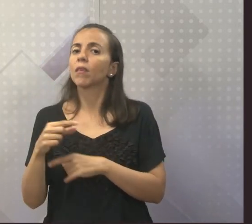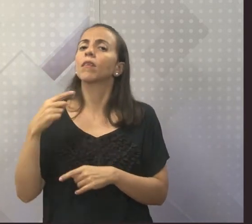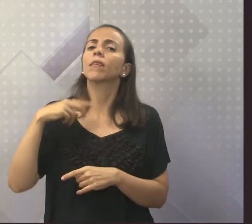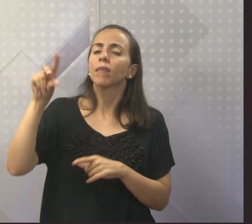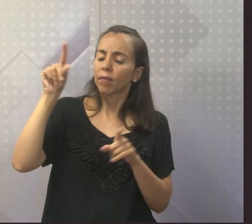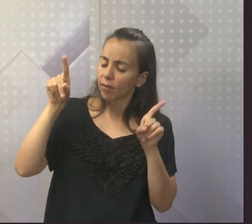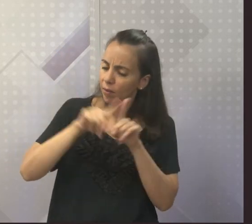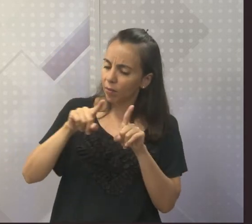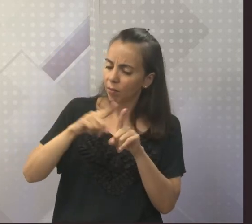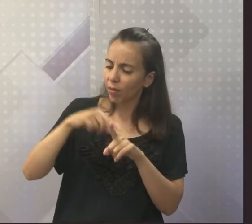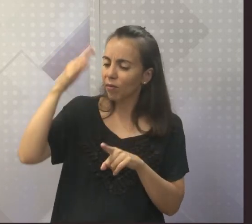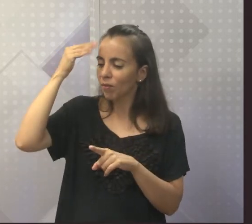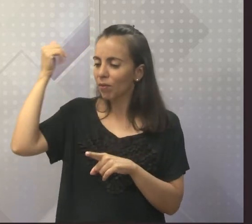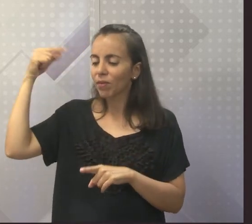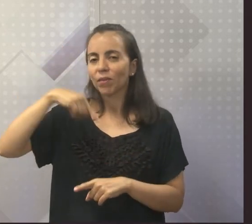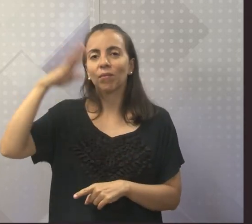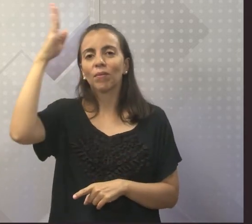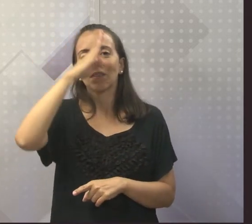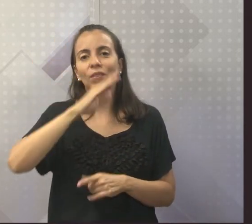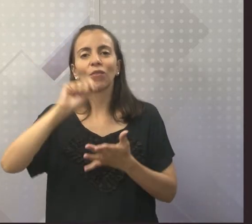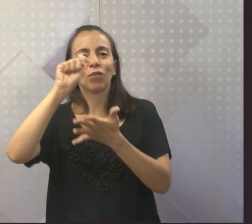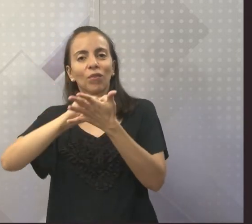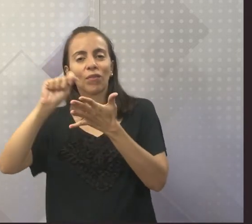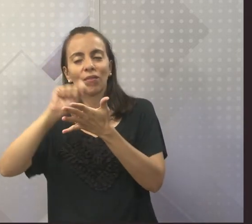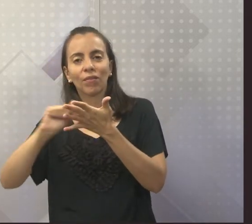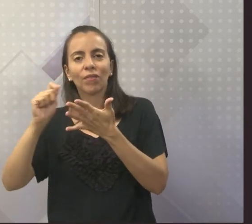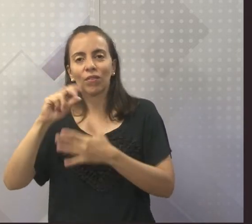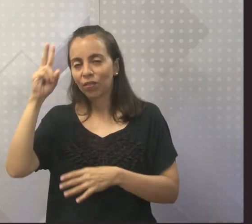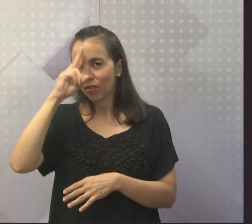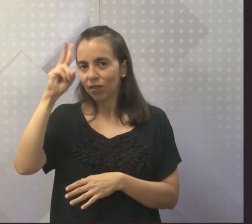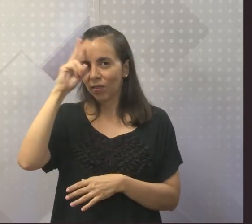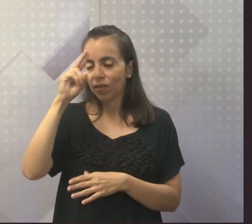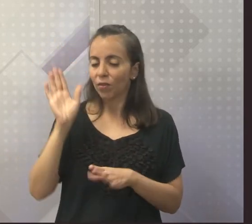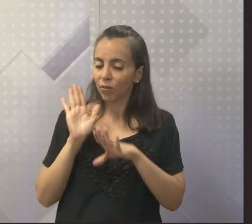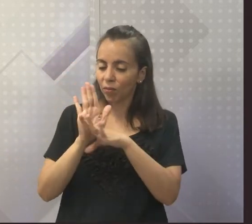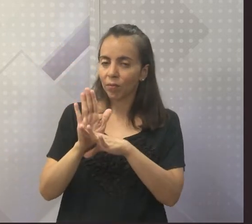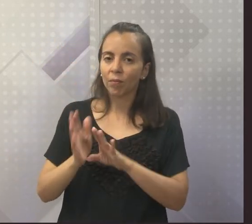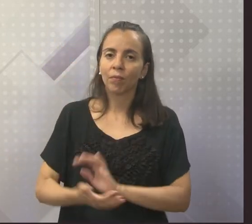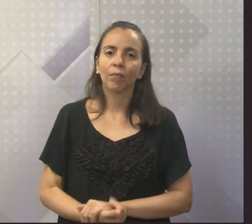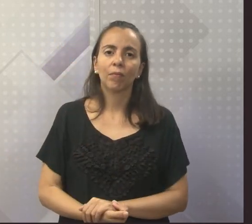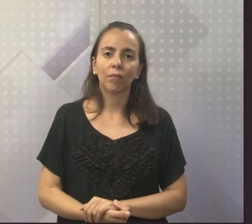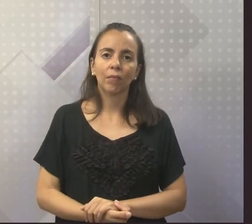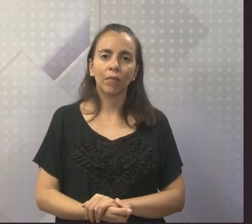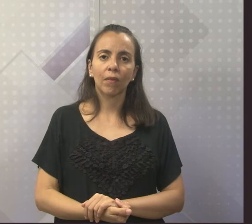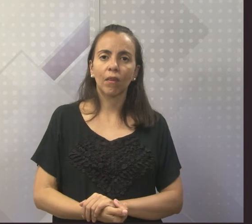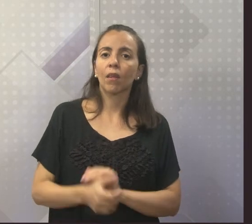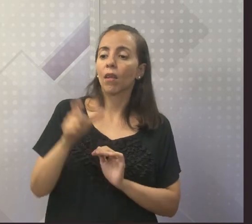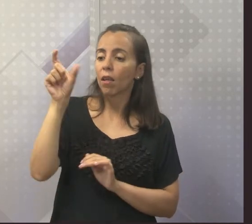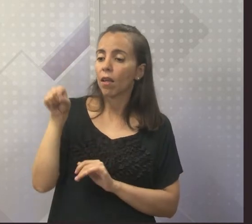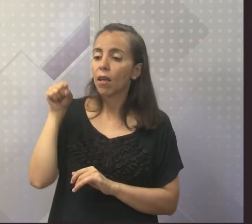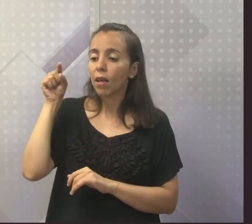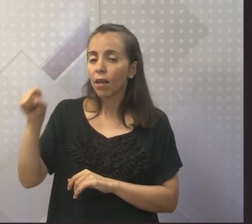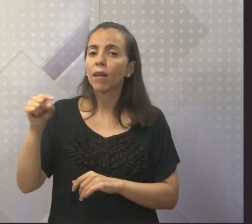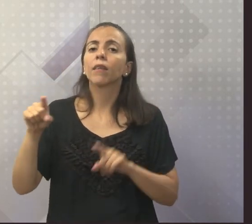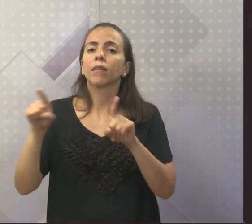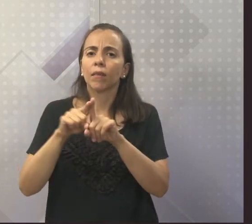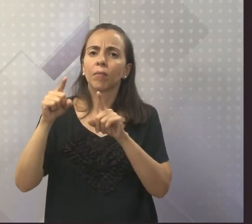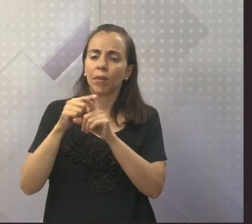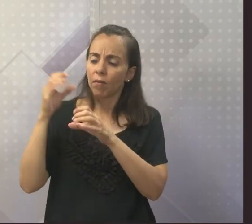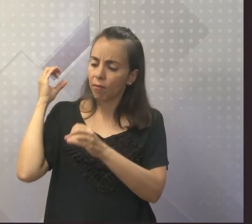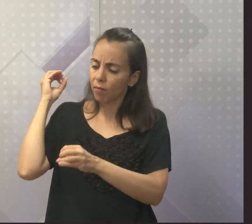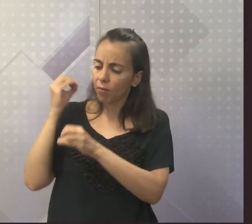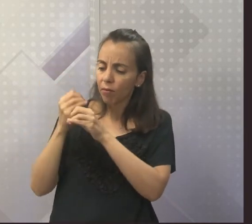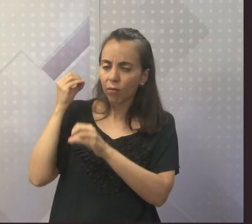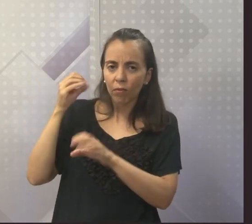história no nosso Brasil. Ele, com a influência de seu pai e a formação de engenheiro, logo ele se